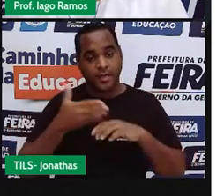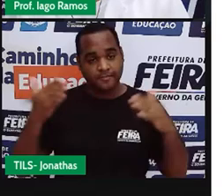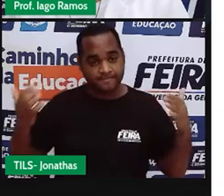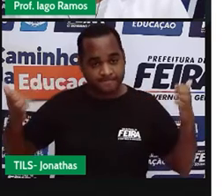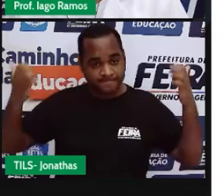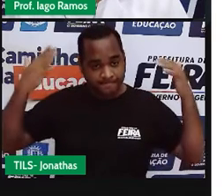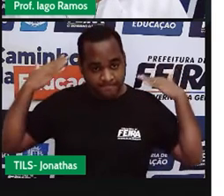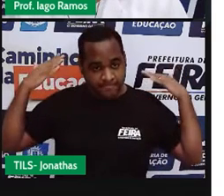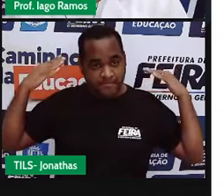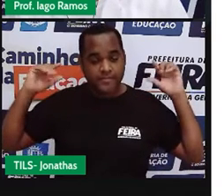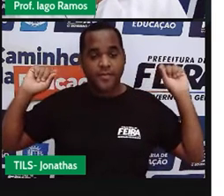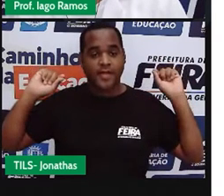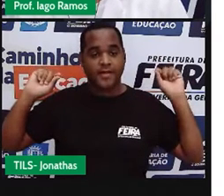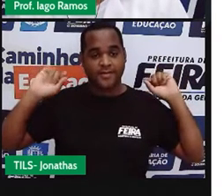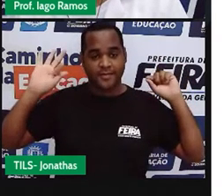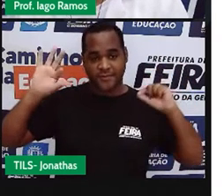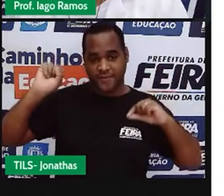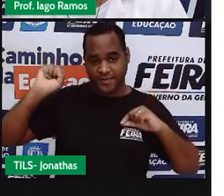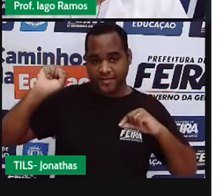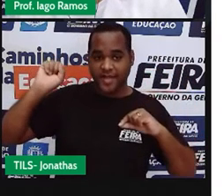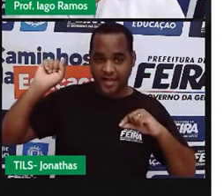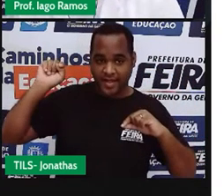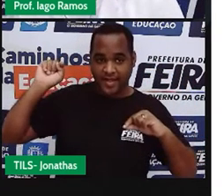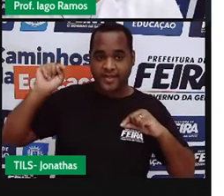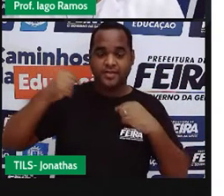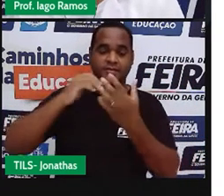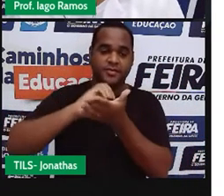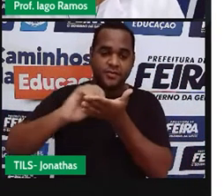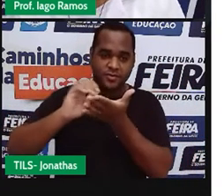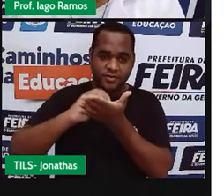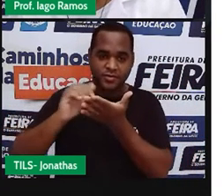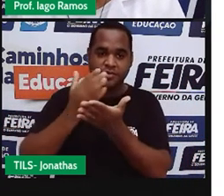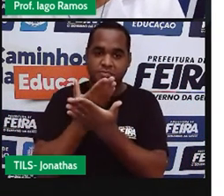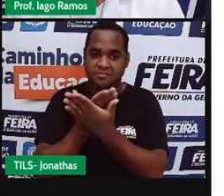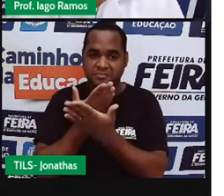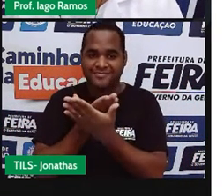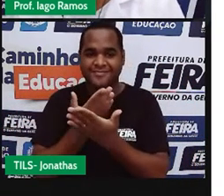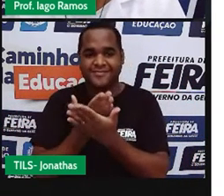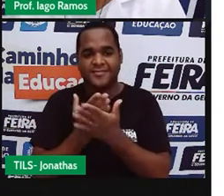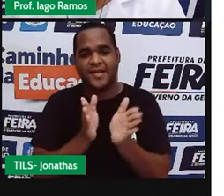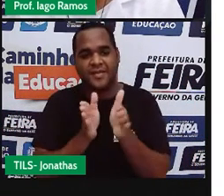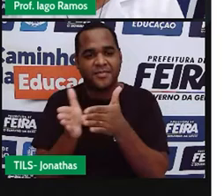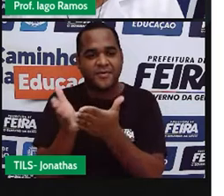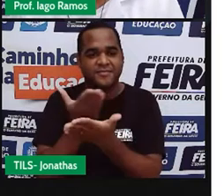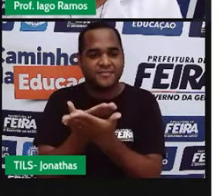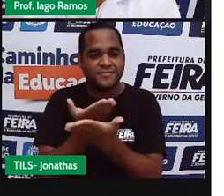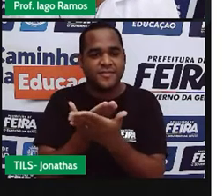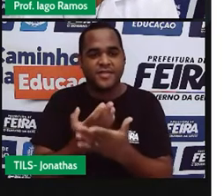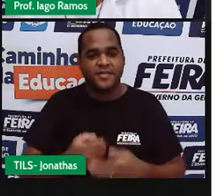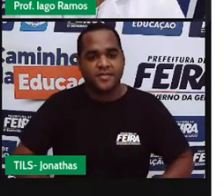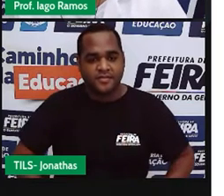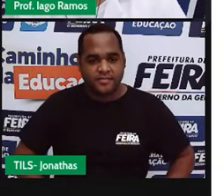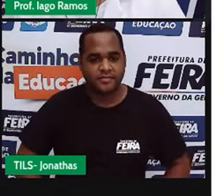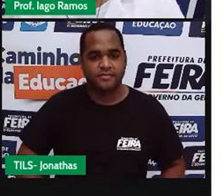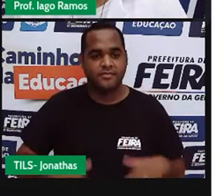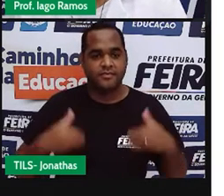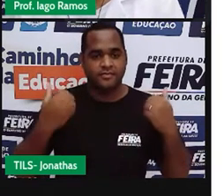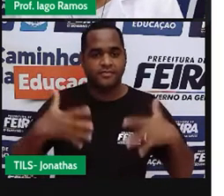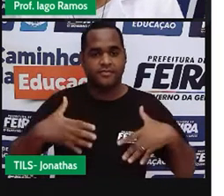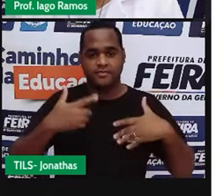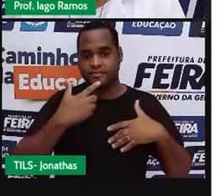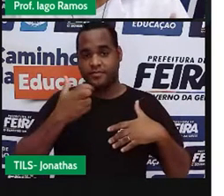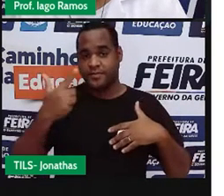cartaz da Secretaria Municipal de Educação de Feira de Santana. Beleza? Valeu? E aí,